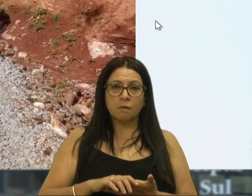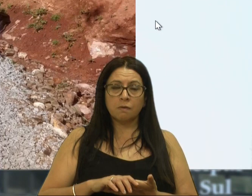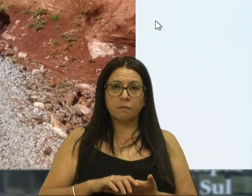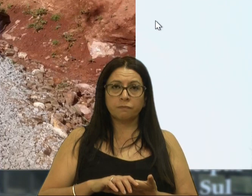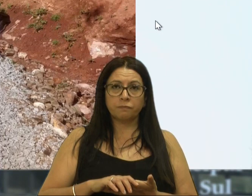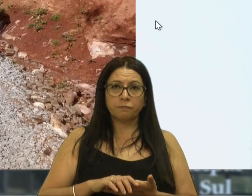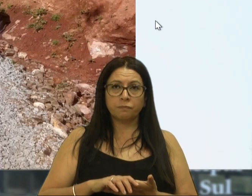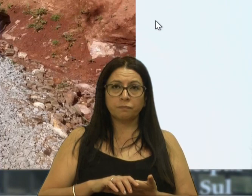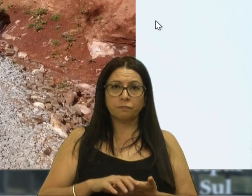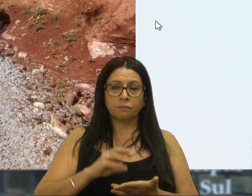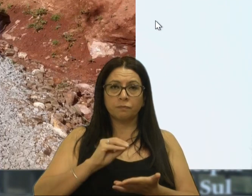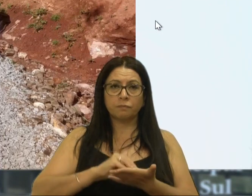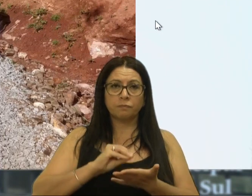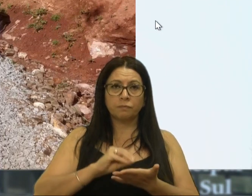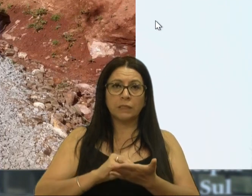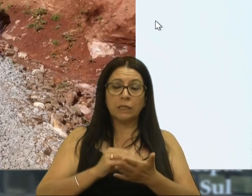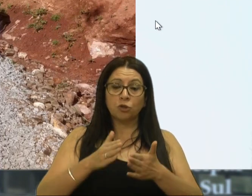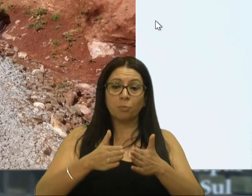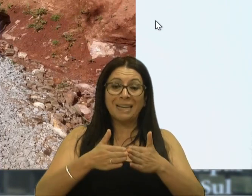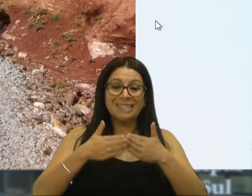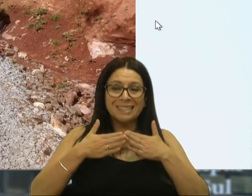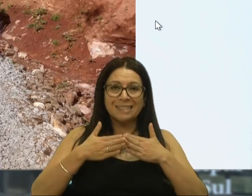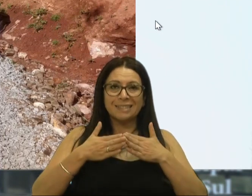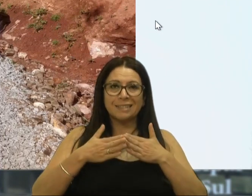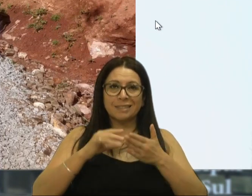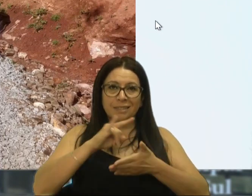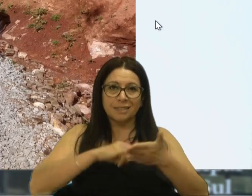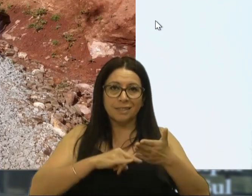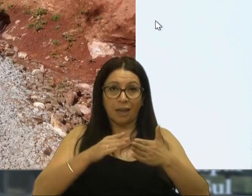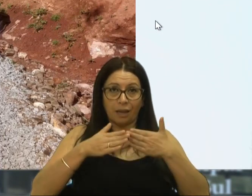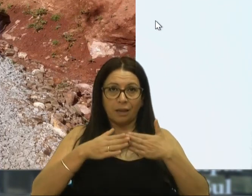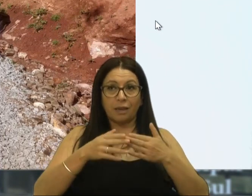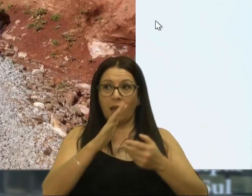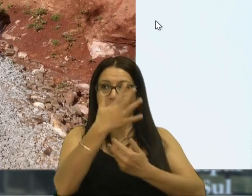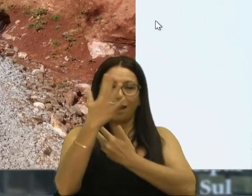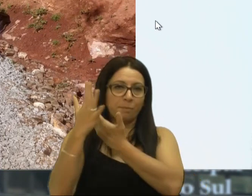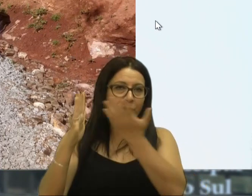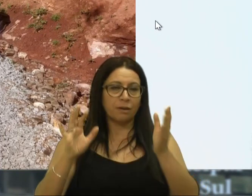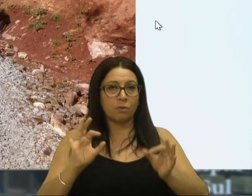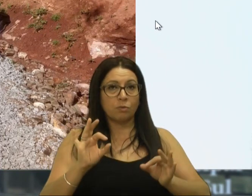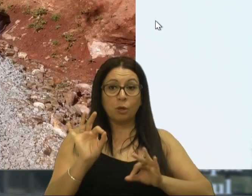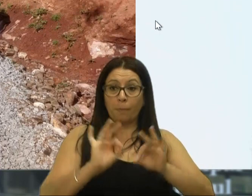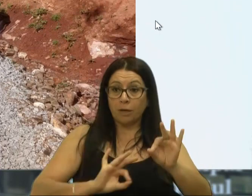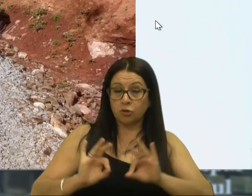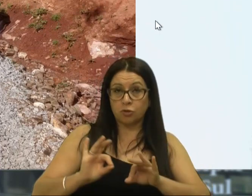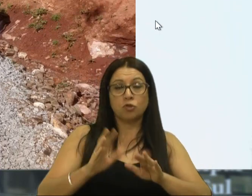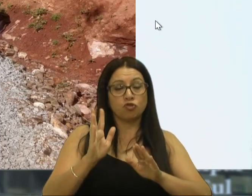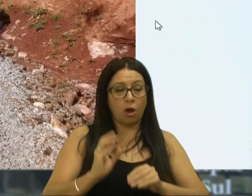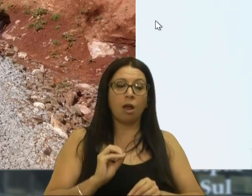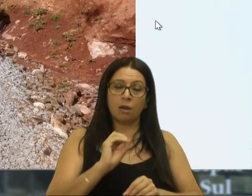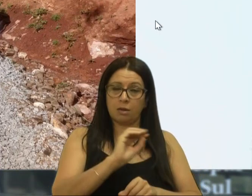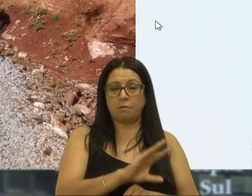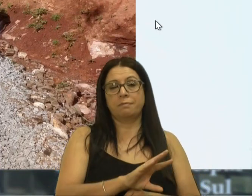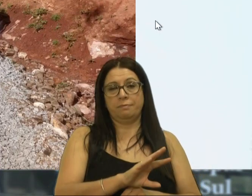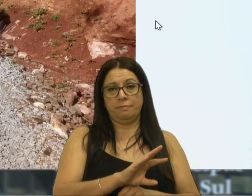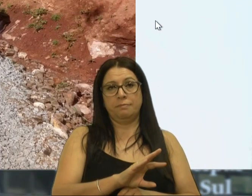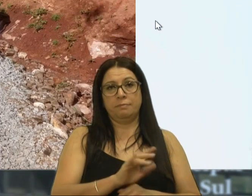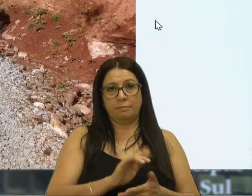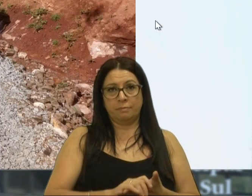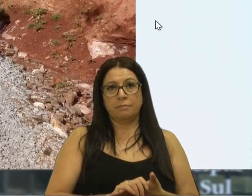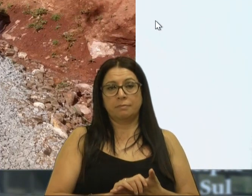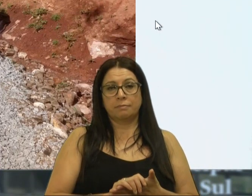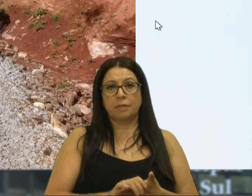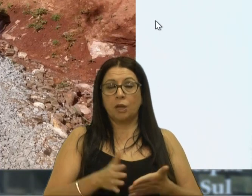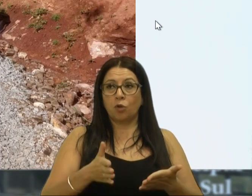de uma licença ambiental. E que o planejamento já encaminhou essa licença. Então,